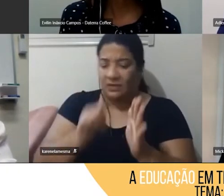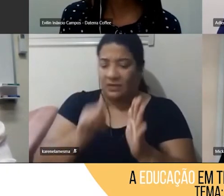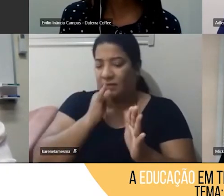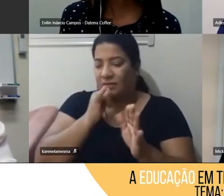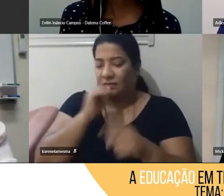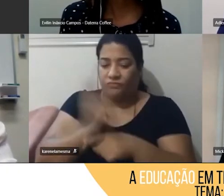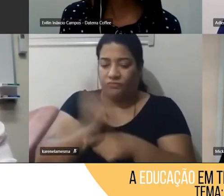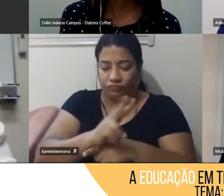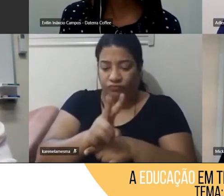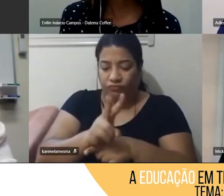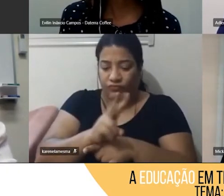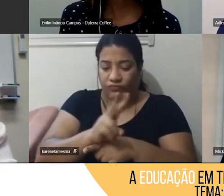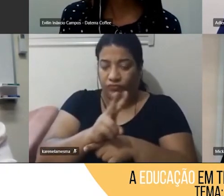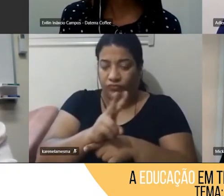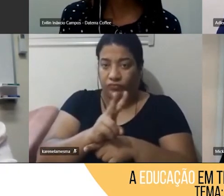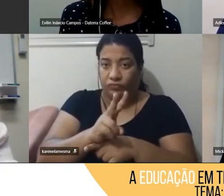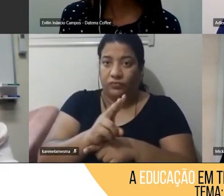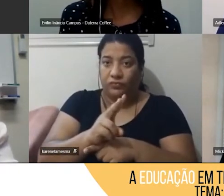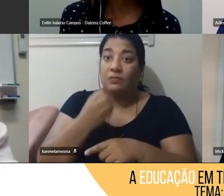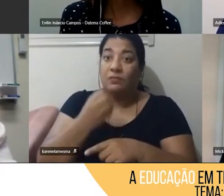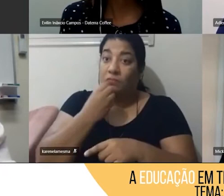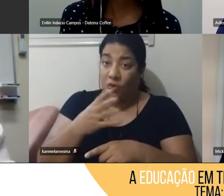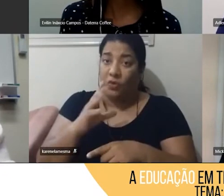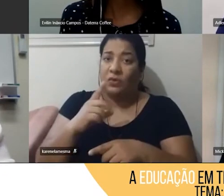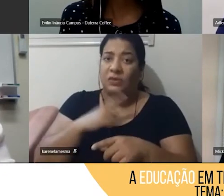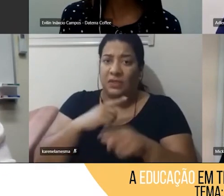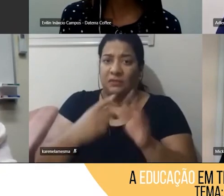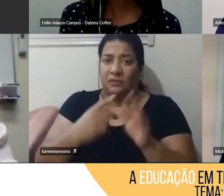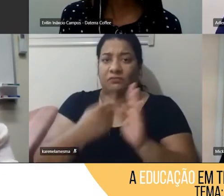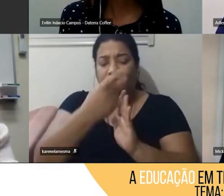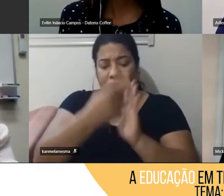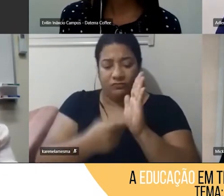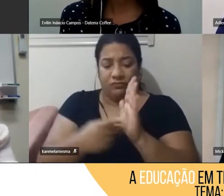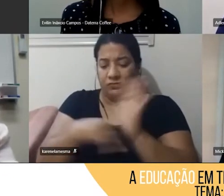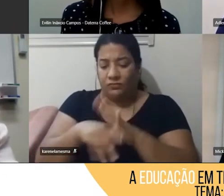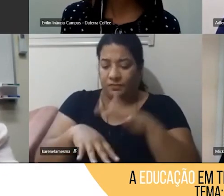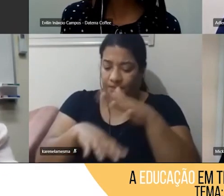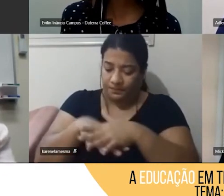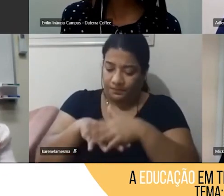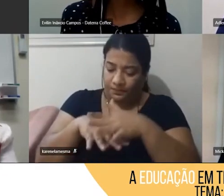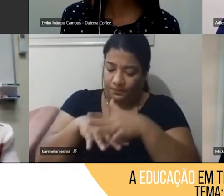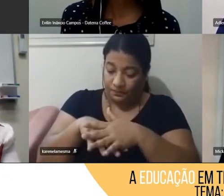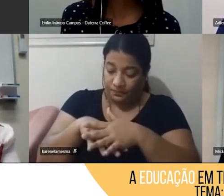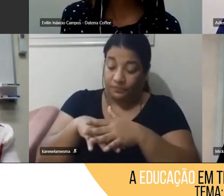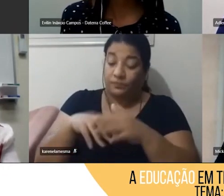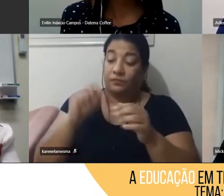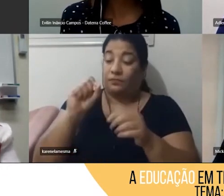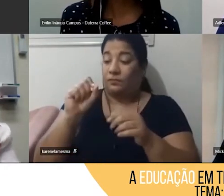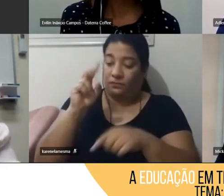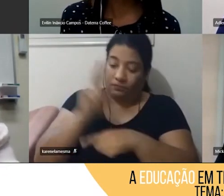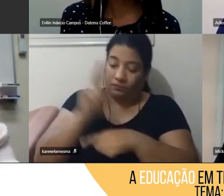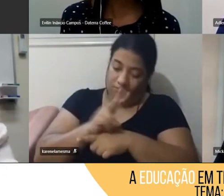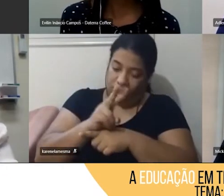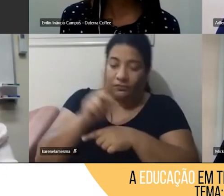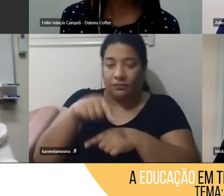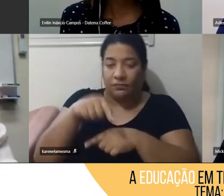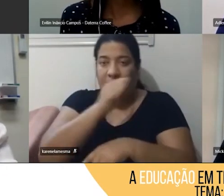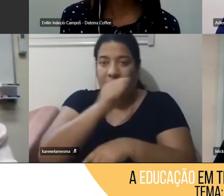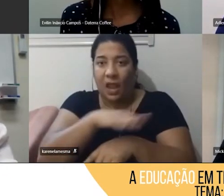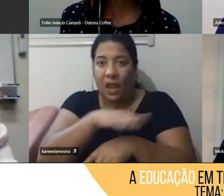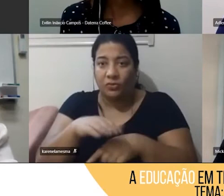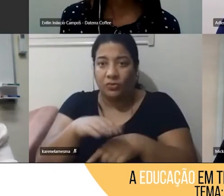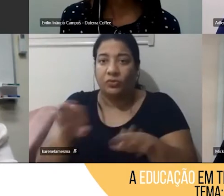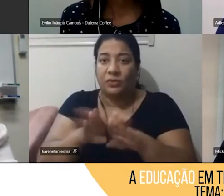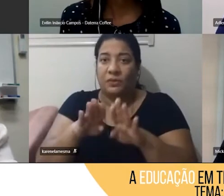funciona muito, nós já fizemos projetos de matemática com monitoria de alunos, projetos de educação física com a